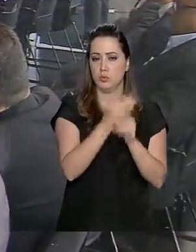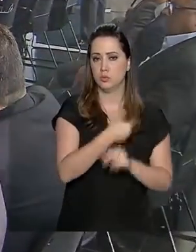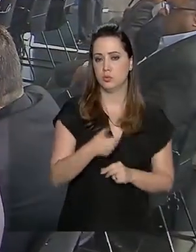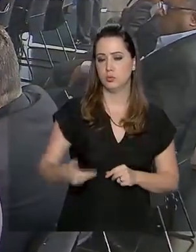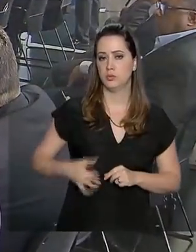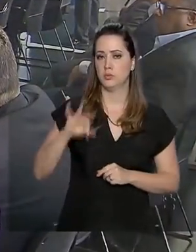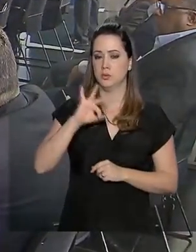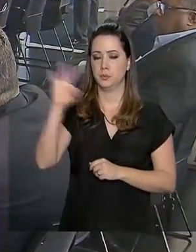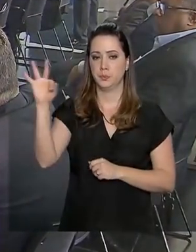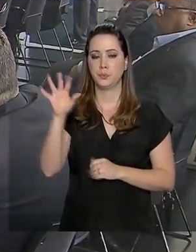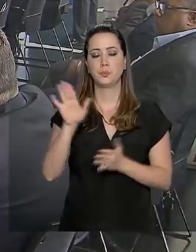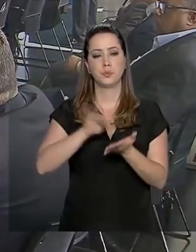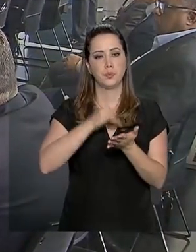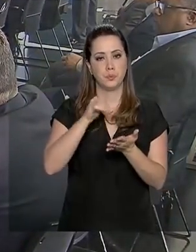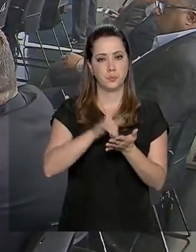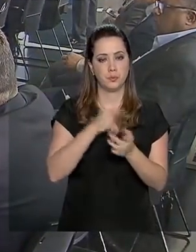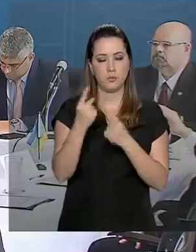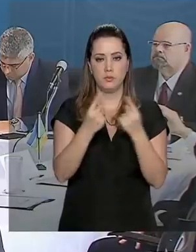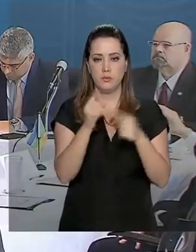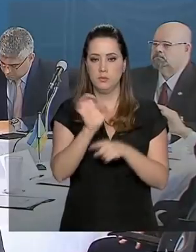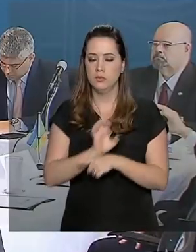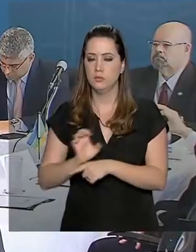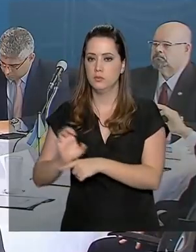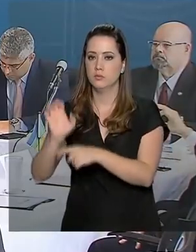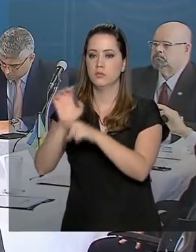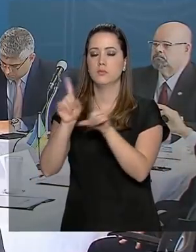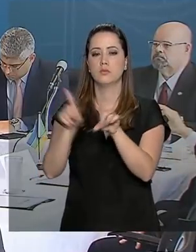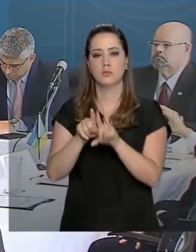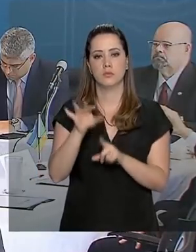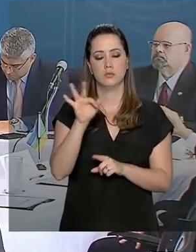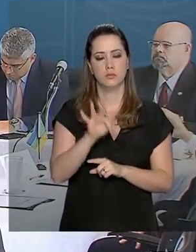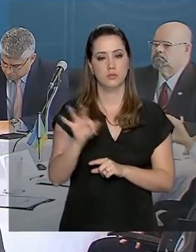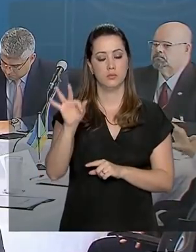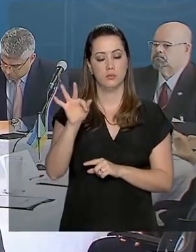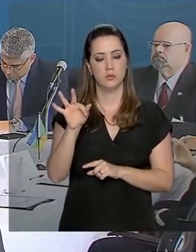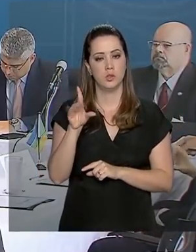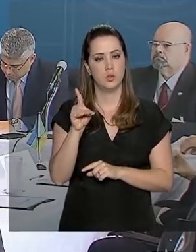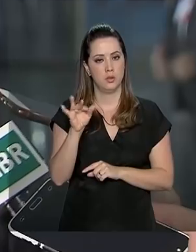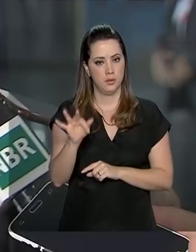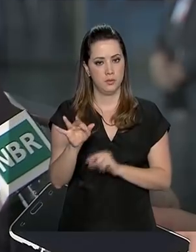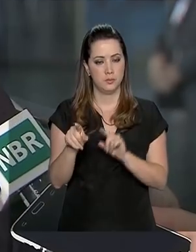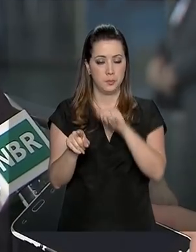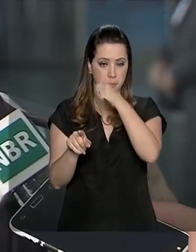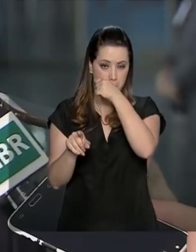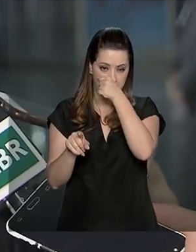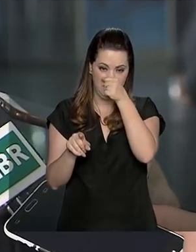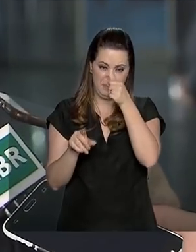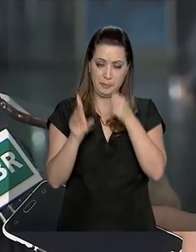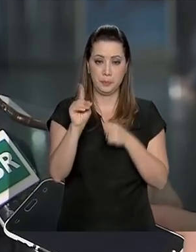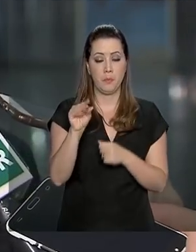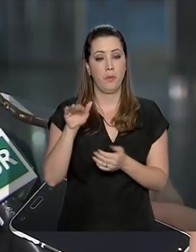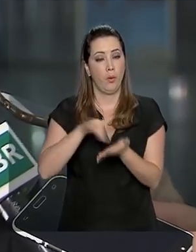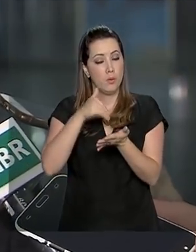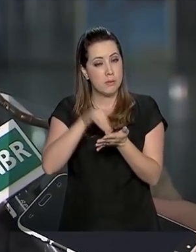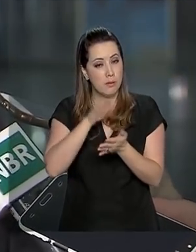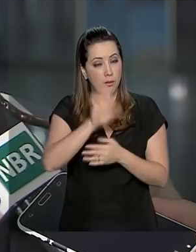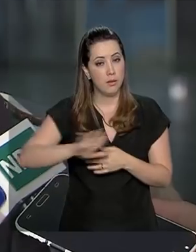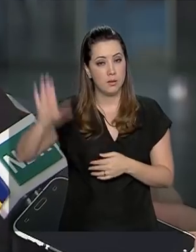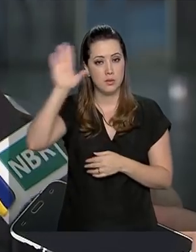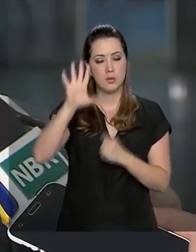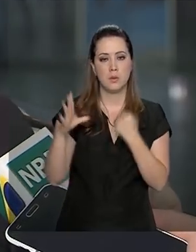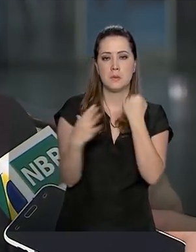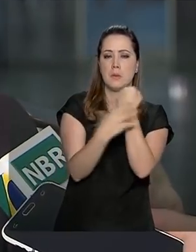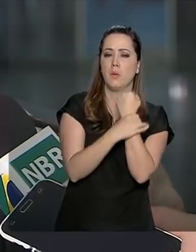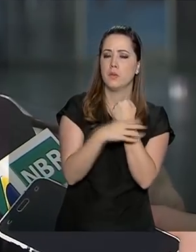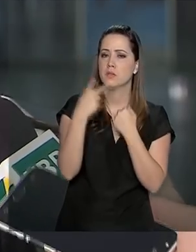federal e secretários estaduais e do Distrito Federal. Segundo o secretário nacional de Segurança Pública, as regras